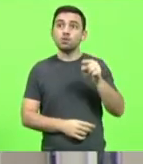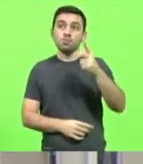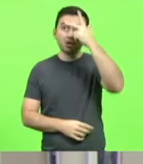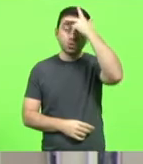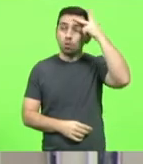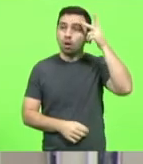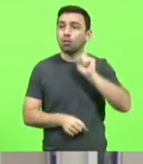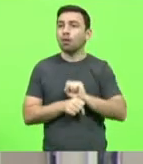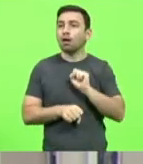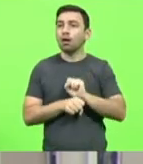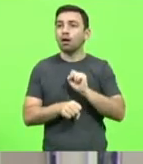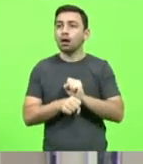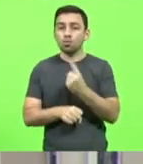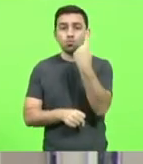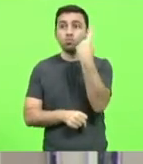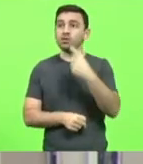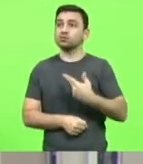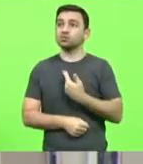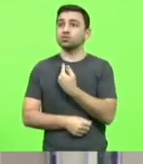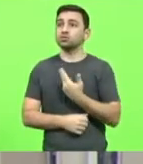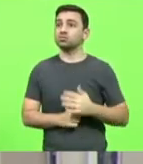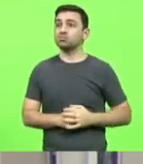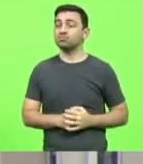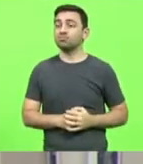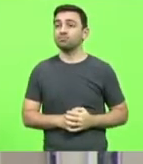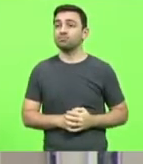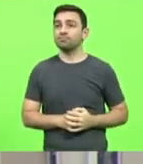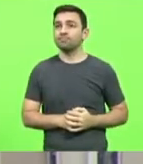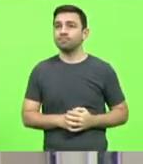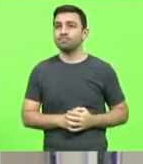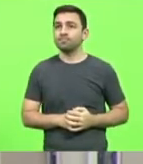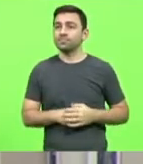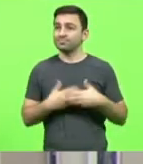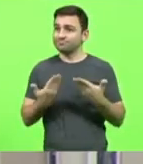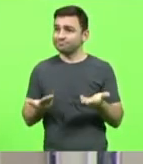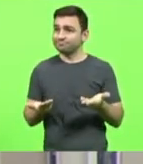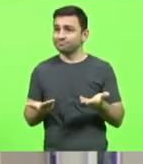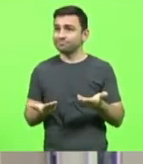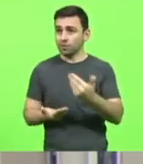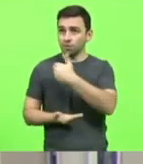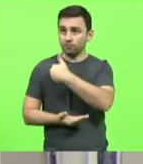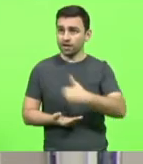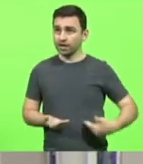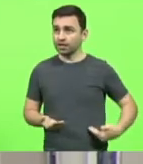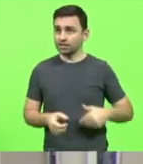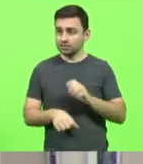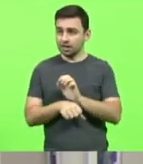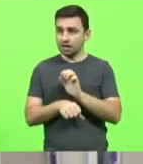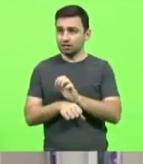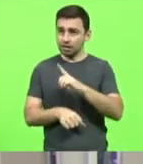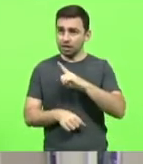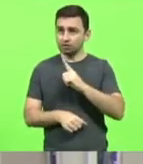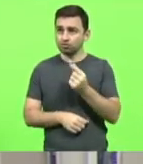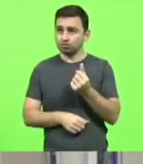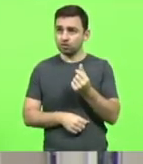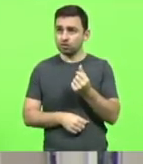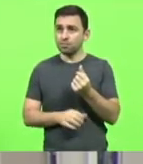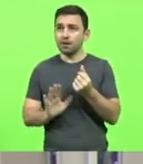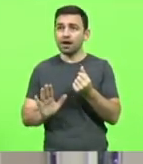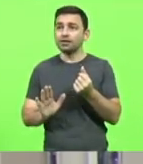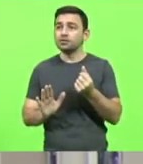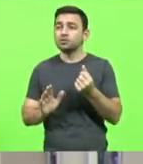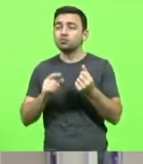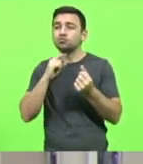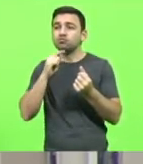aguardando uma cirurgia. E o Estado tem recurso para fazer isso, só porque nós não temos meios de